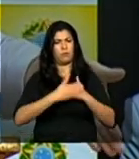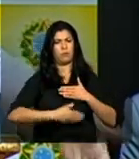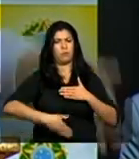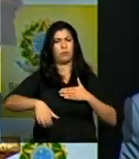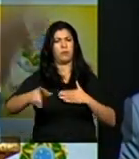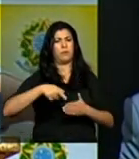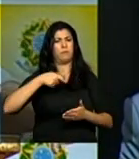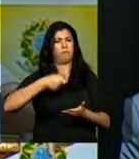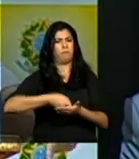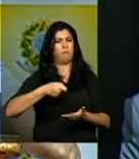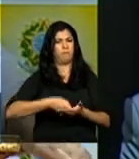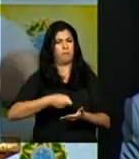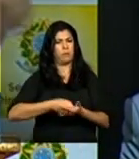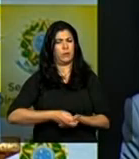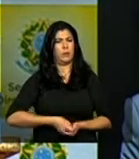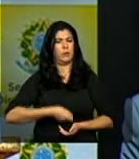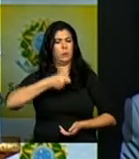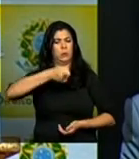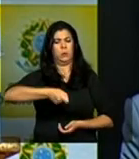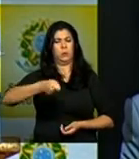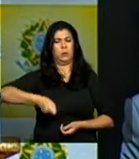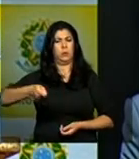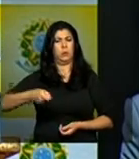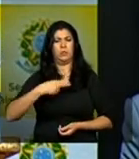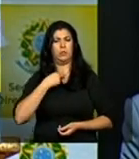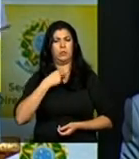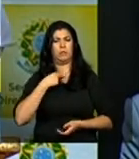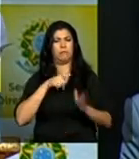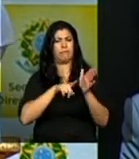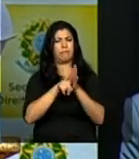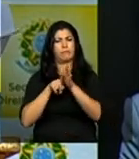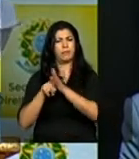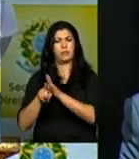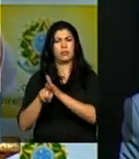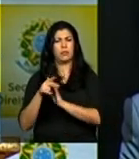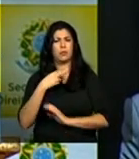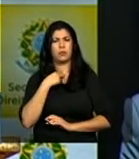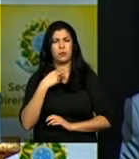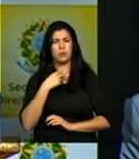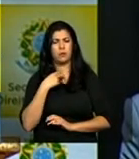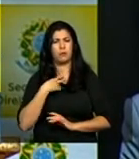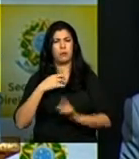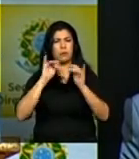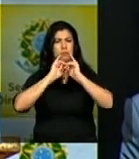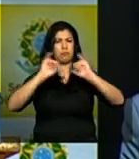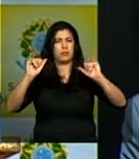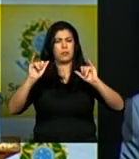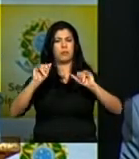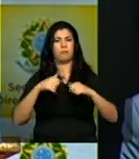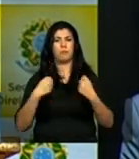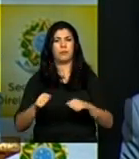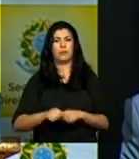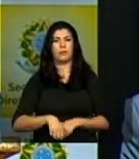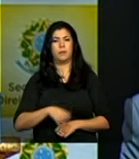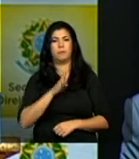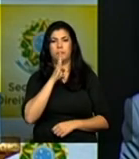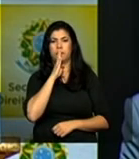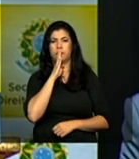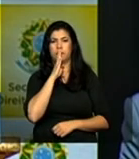existir de forma significativa não se pode investigar e não se pode sequer denunciar então